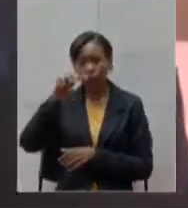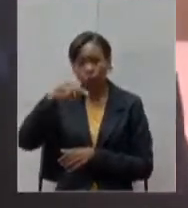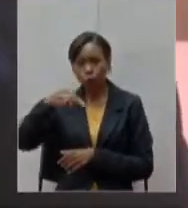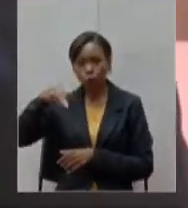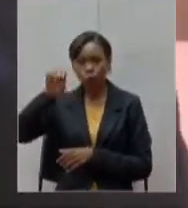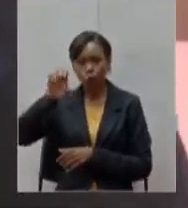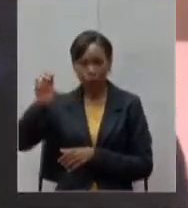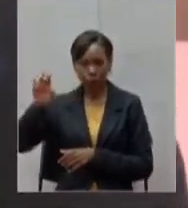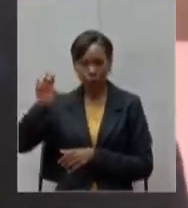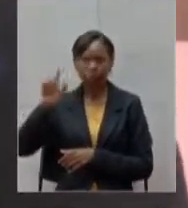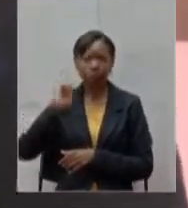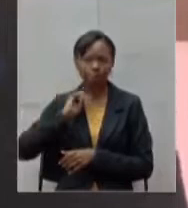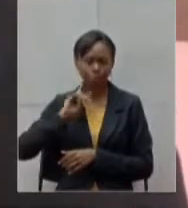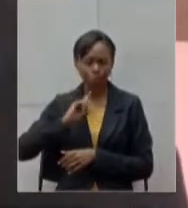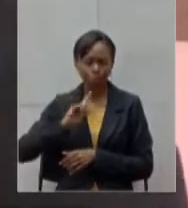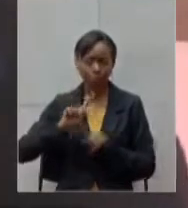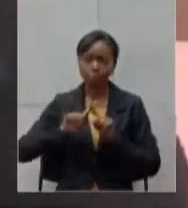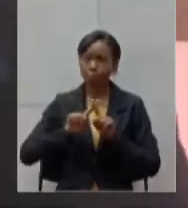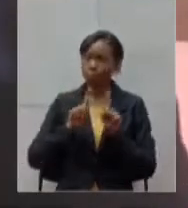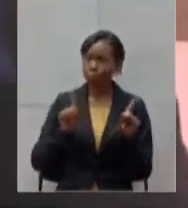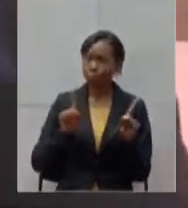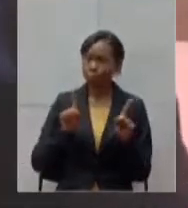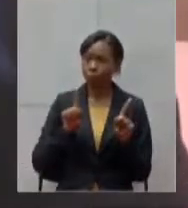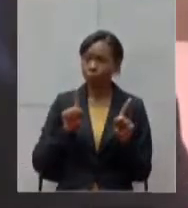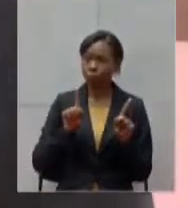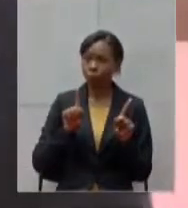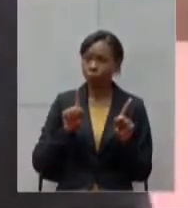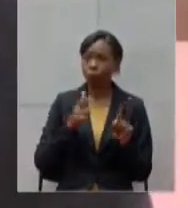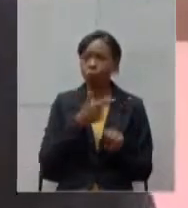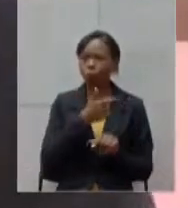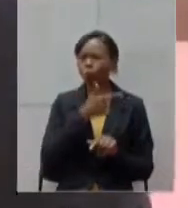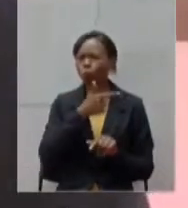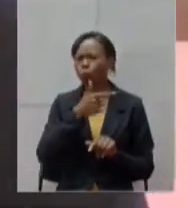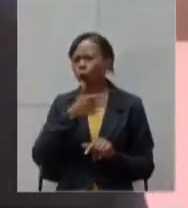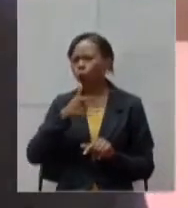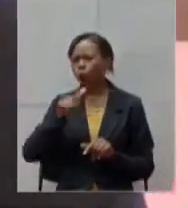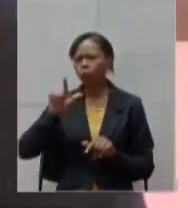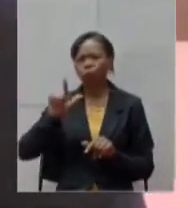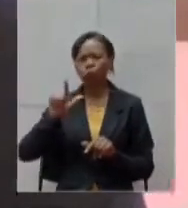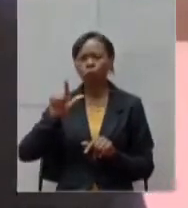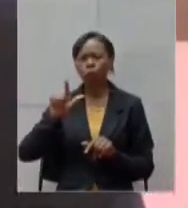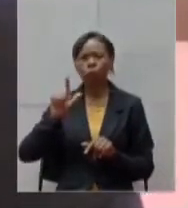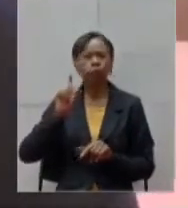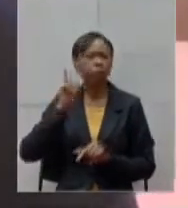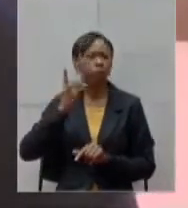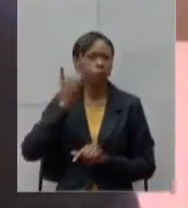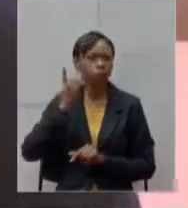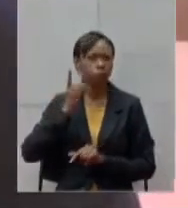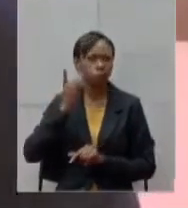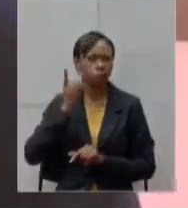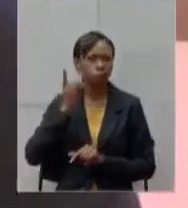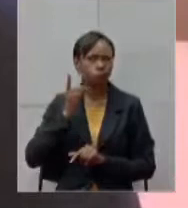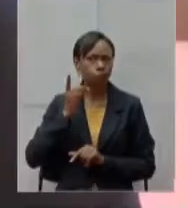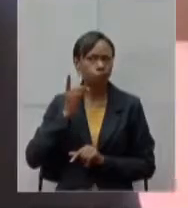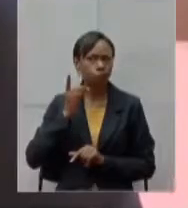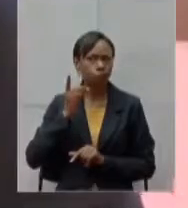mas os outros outros deputados já me passaram algumas perguntas sobre o problema dos